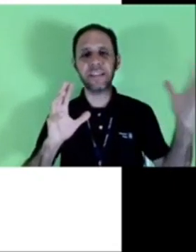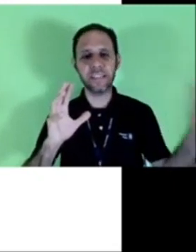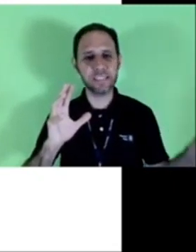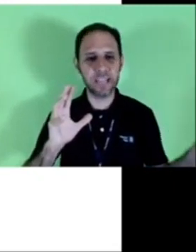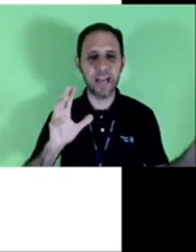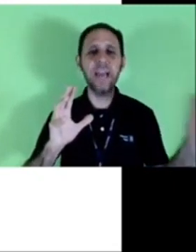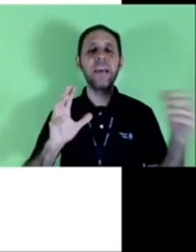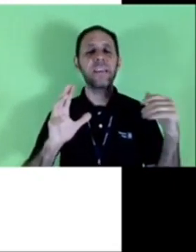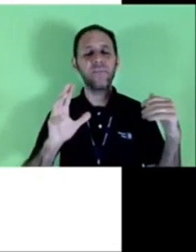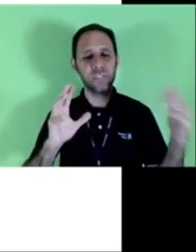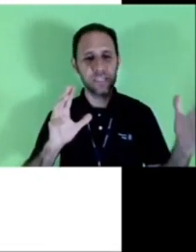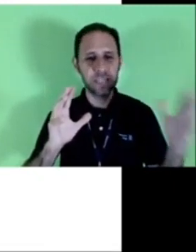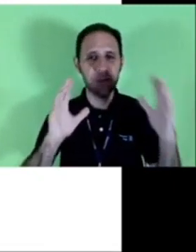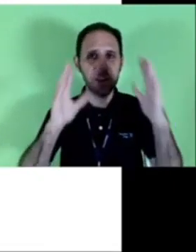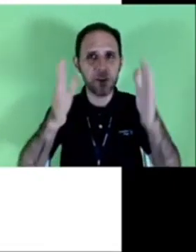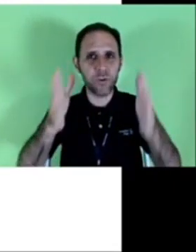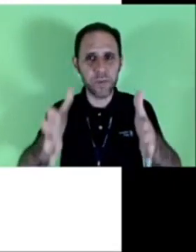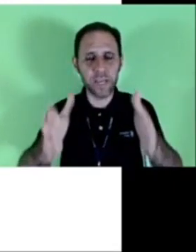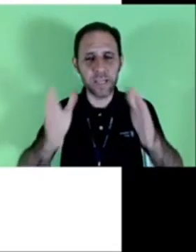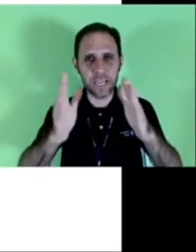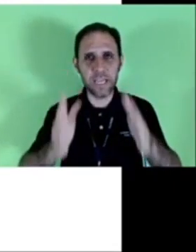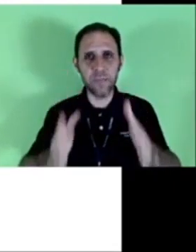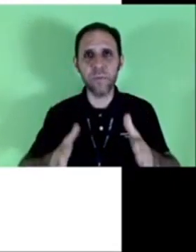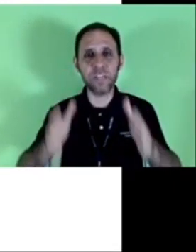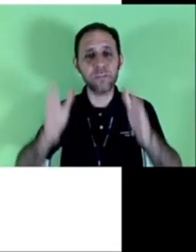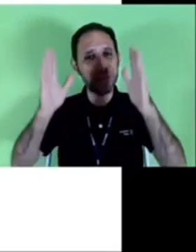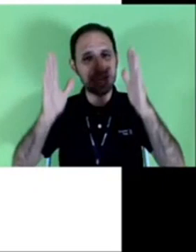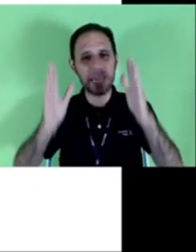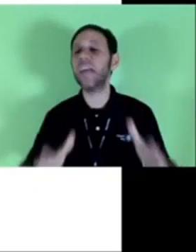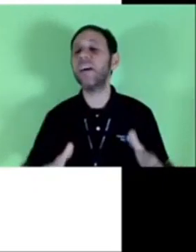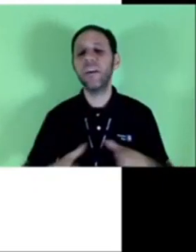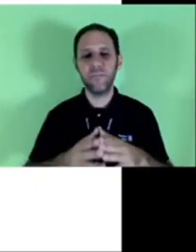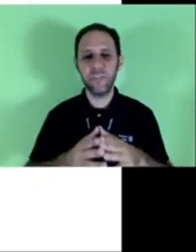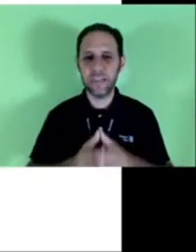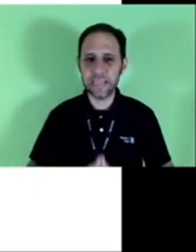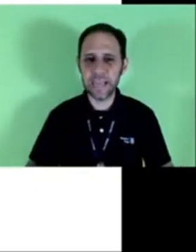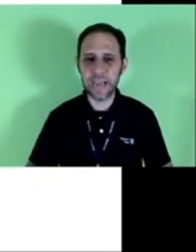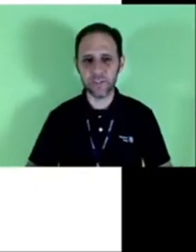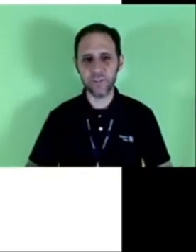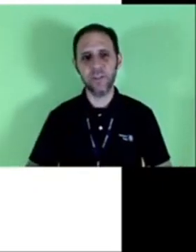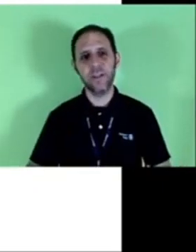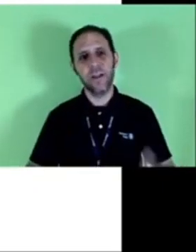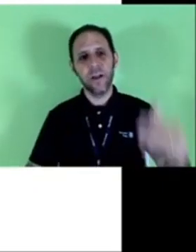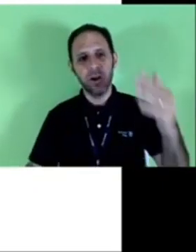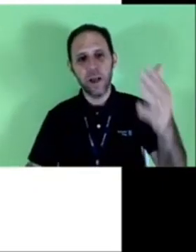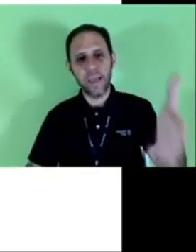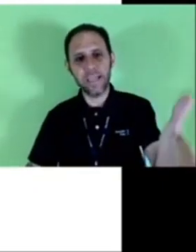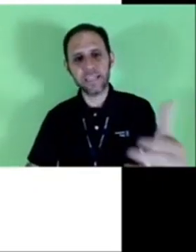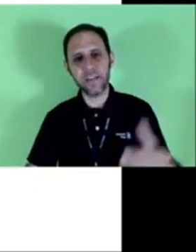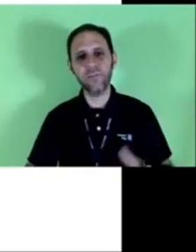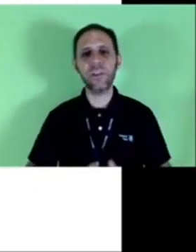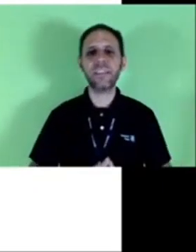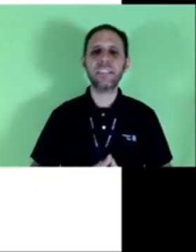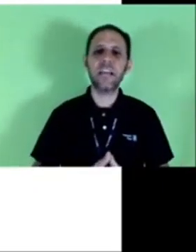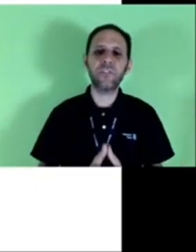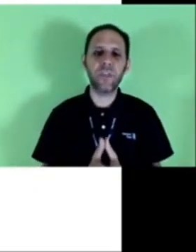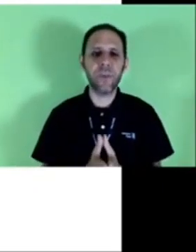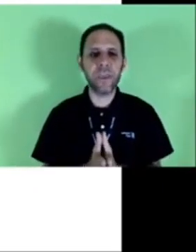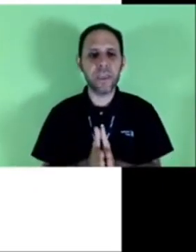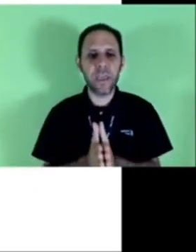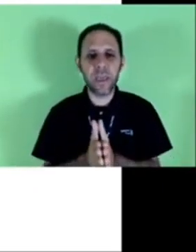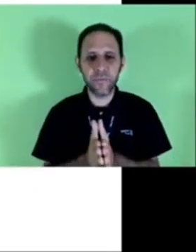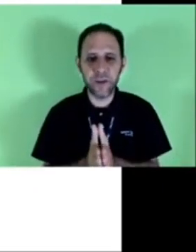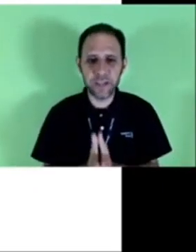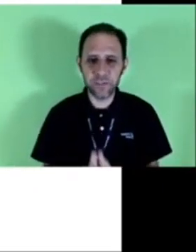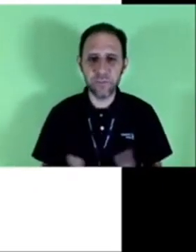aí ele vai atestar que você estava ali com ele naquele momento para aquela finalidade redação do atestado